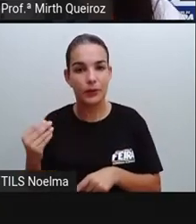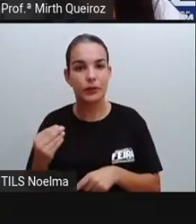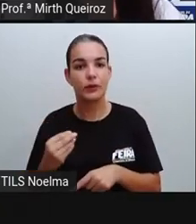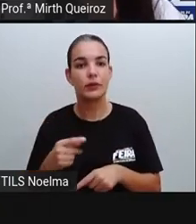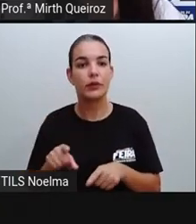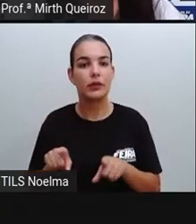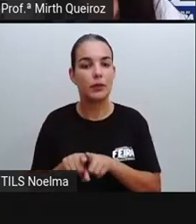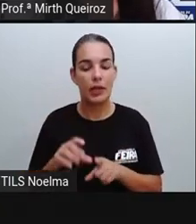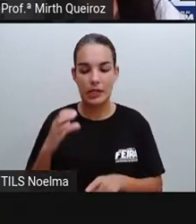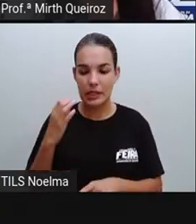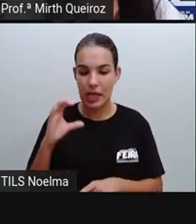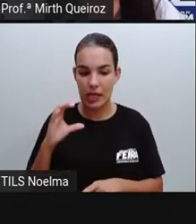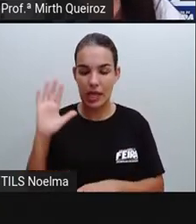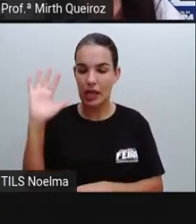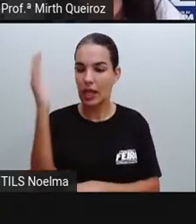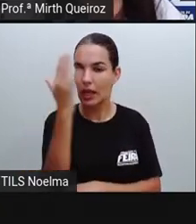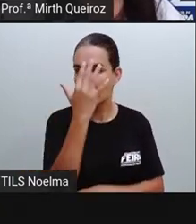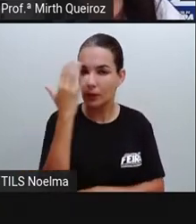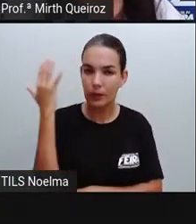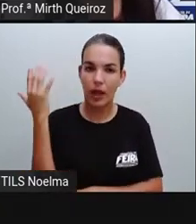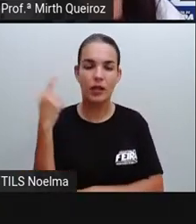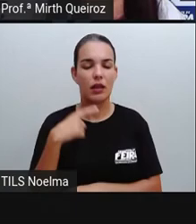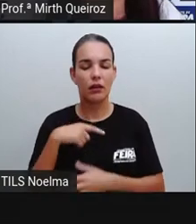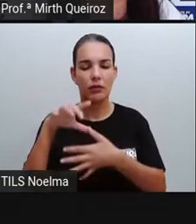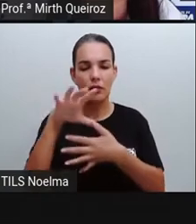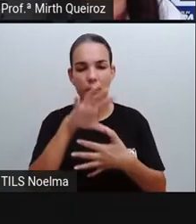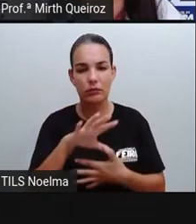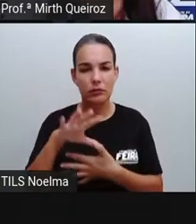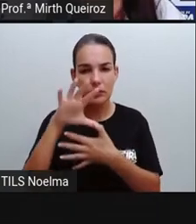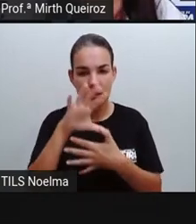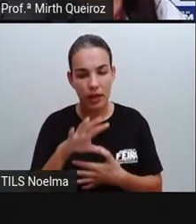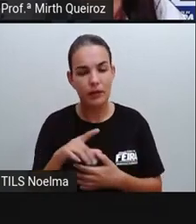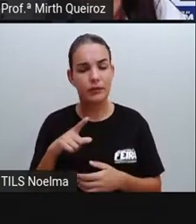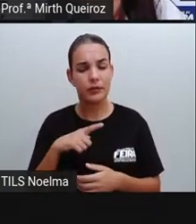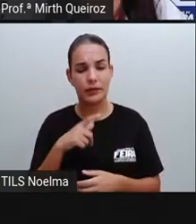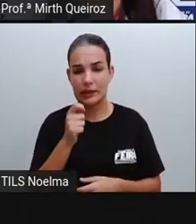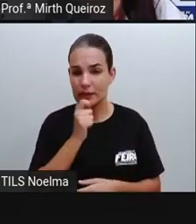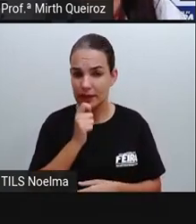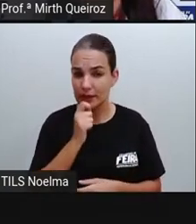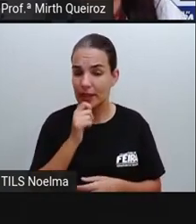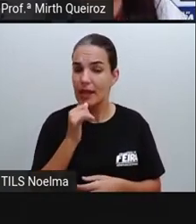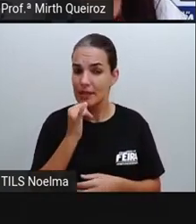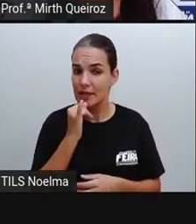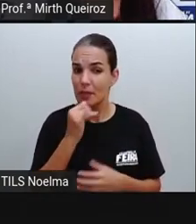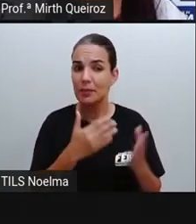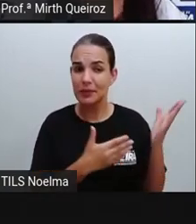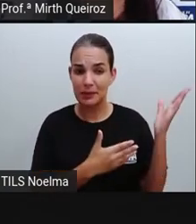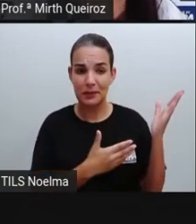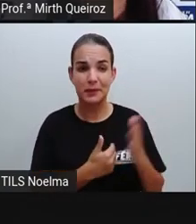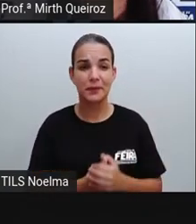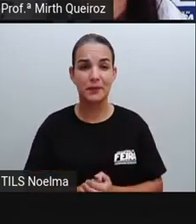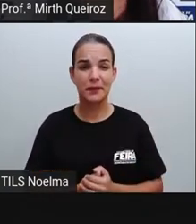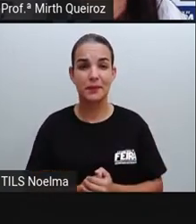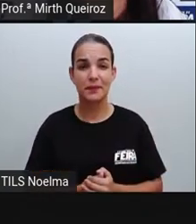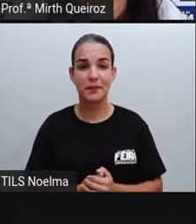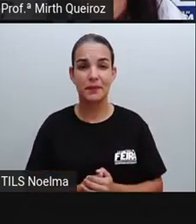Ciências da natureza, às vezes a gente utiliza um gráfico ou outro. São também exemplos de infográficos.